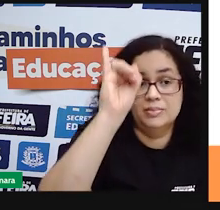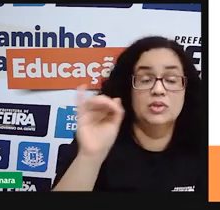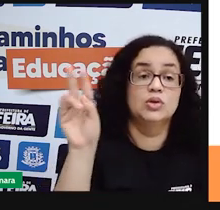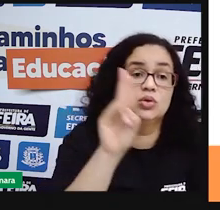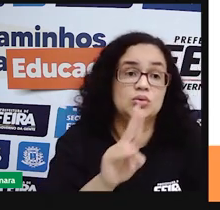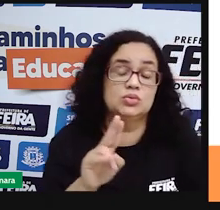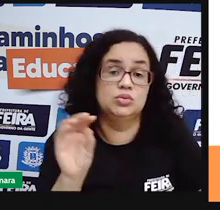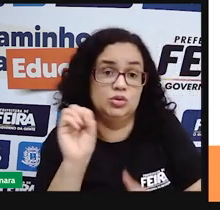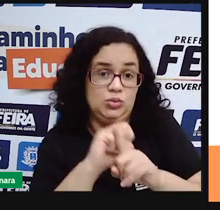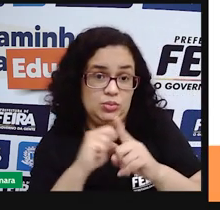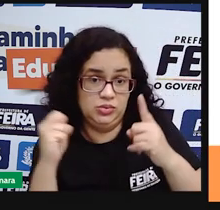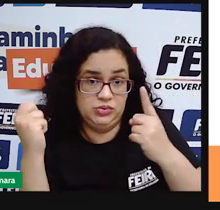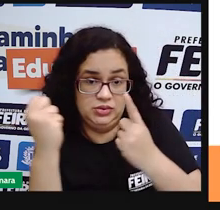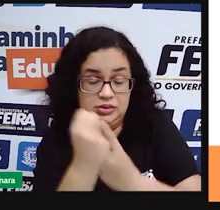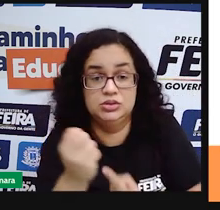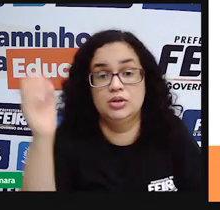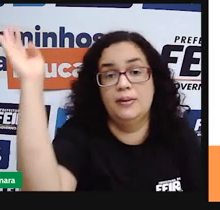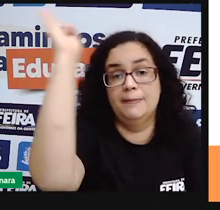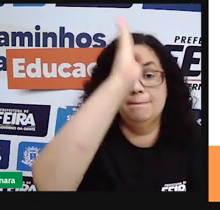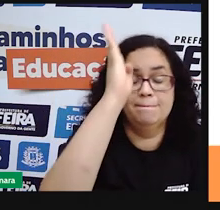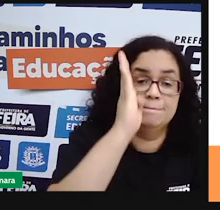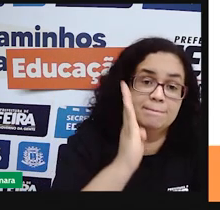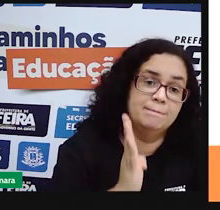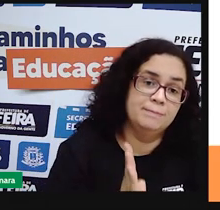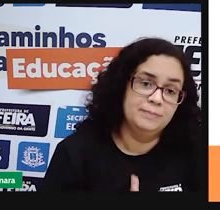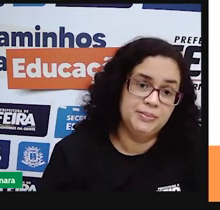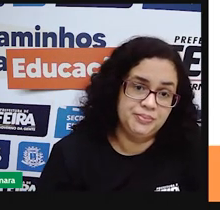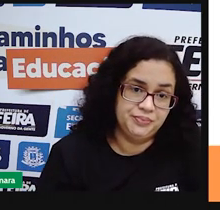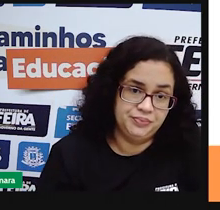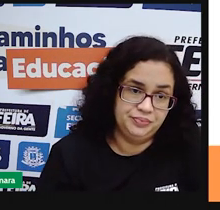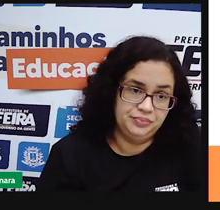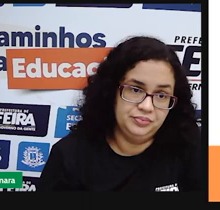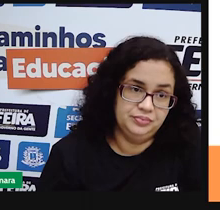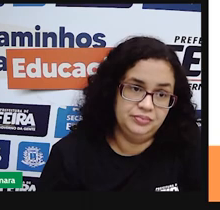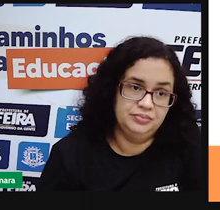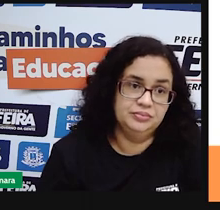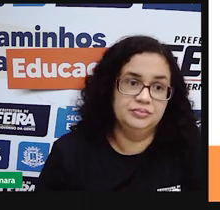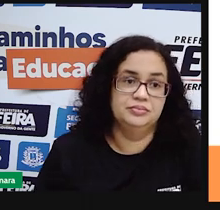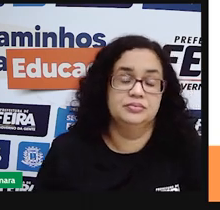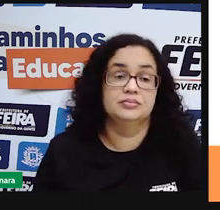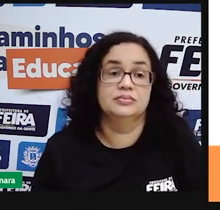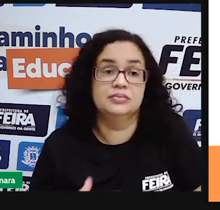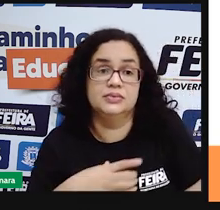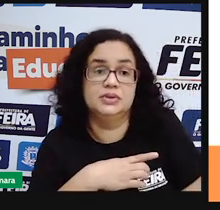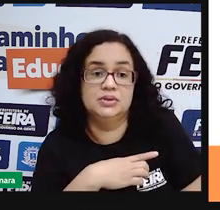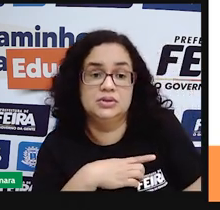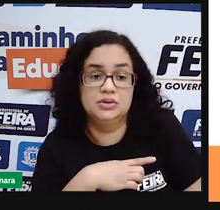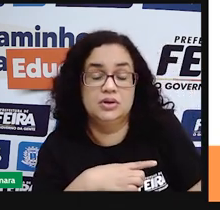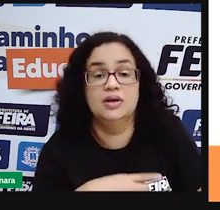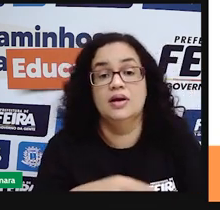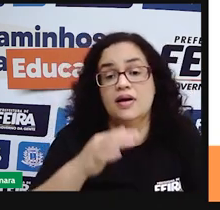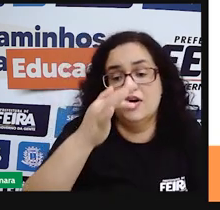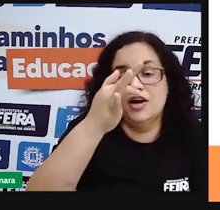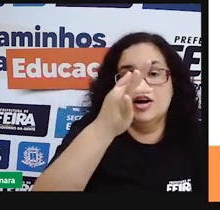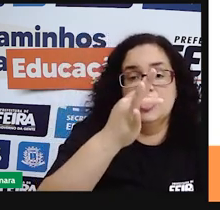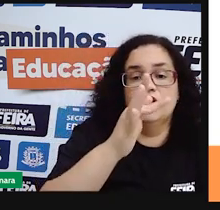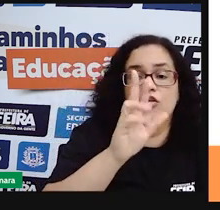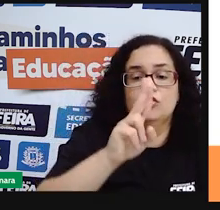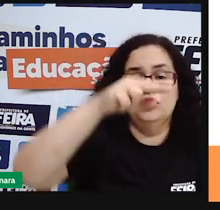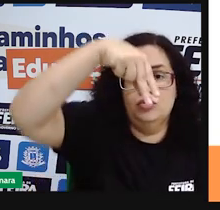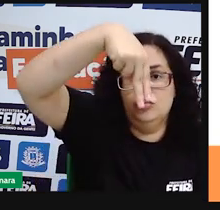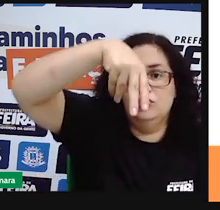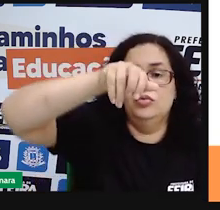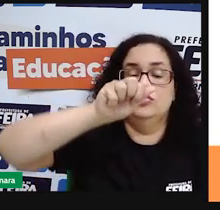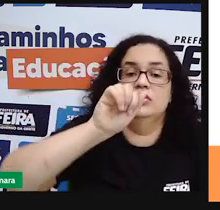brasileira para a composição da população do Brasil então a FUNAI ela vem garantir